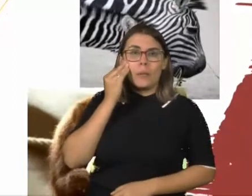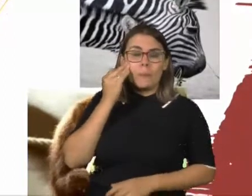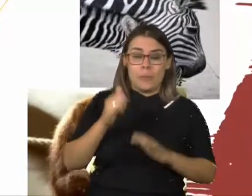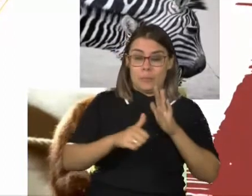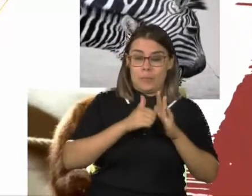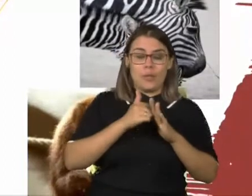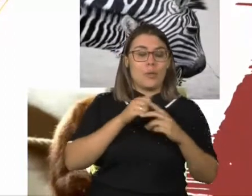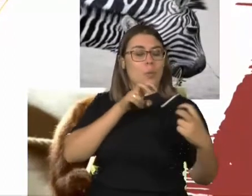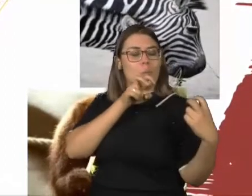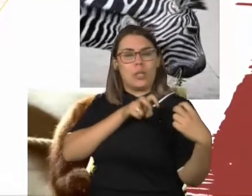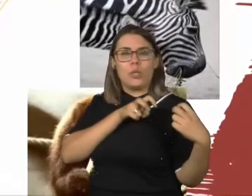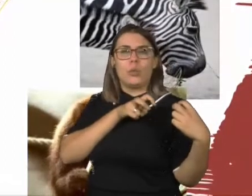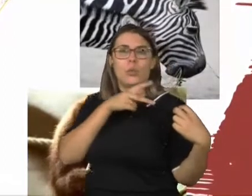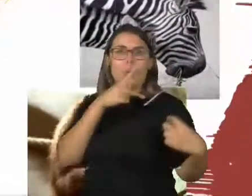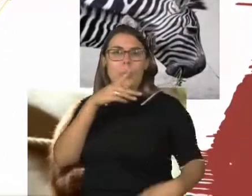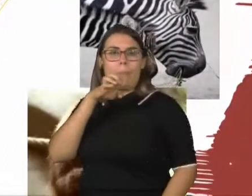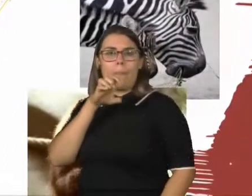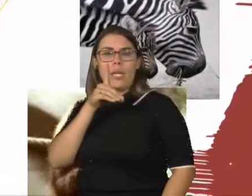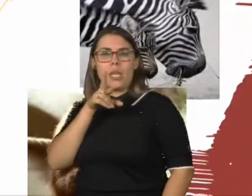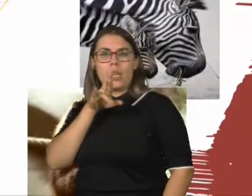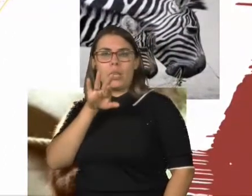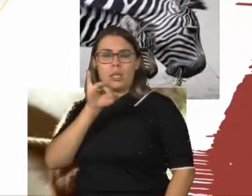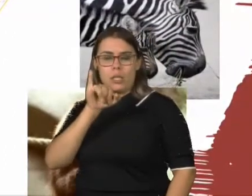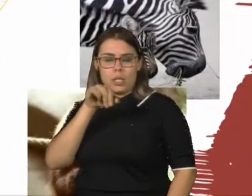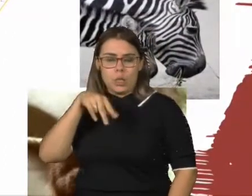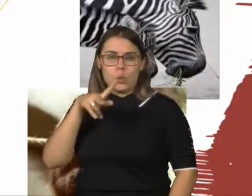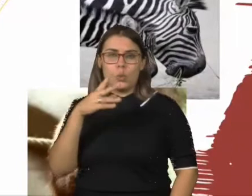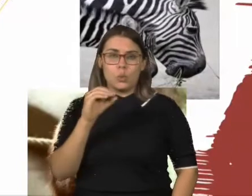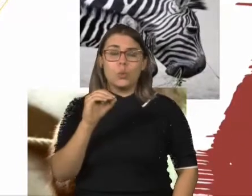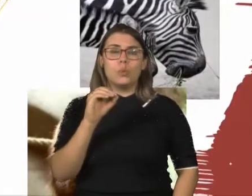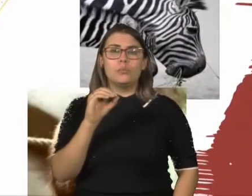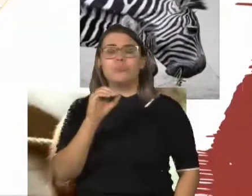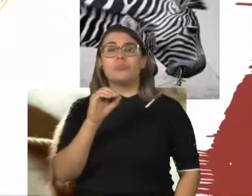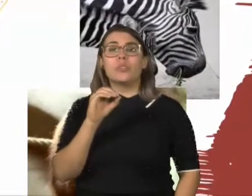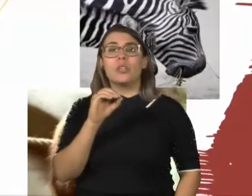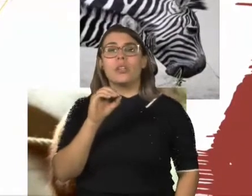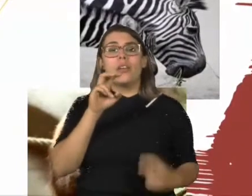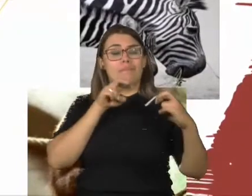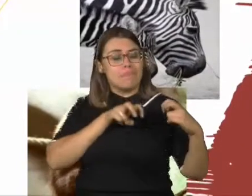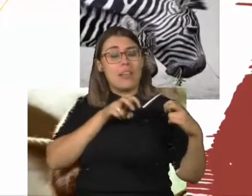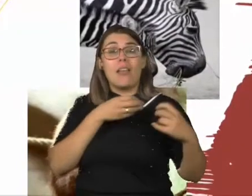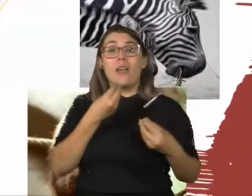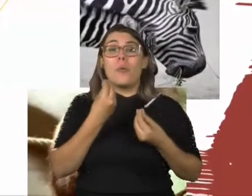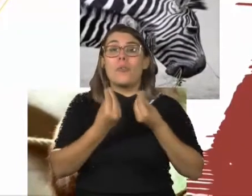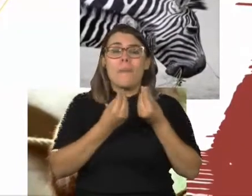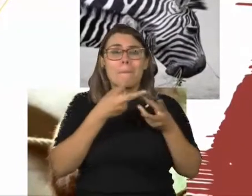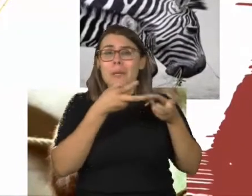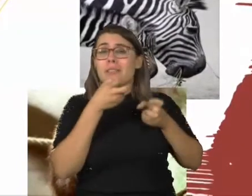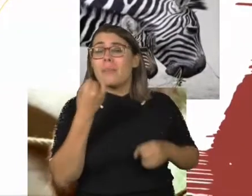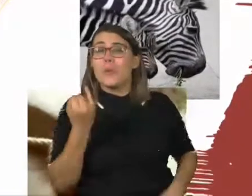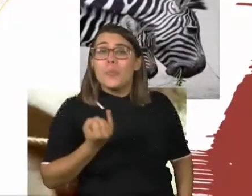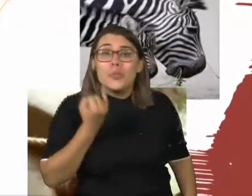Pedrinho, que é uma criança que nasceu com comprometimento orgânico, o que se fez, a importância do trabalho psíquico aí para uma